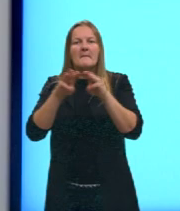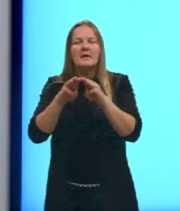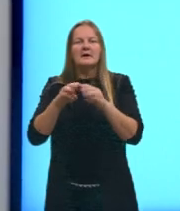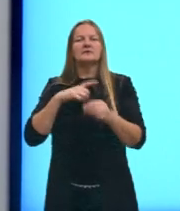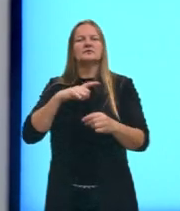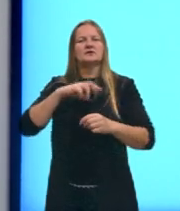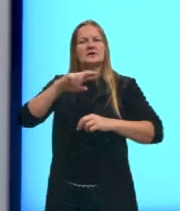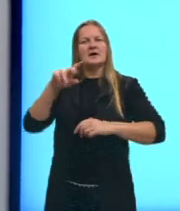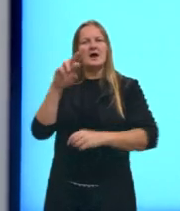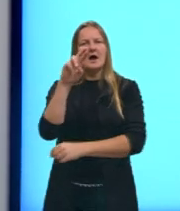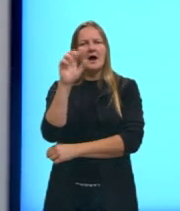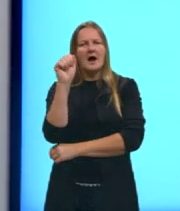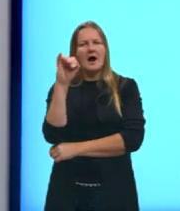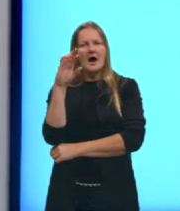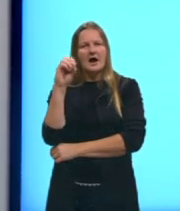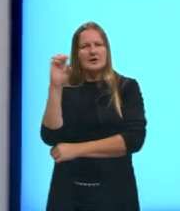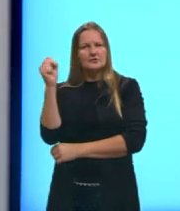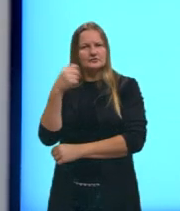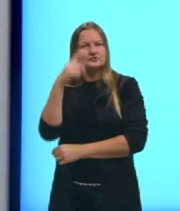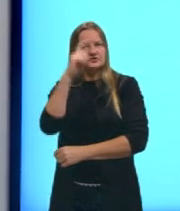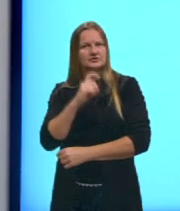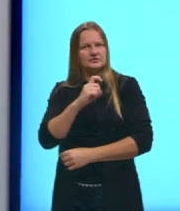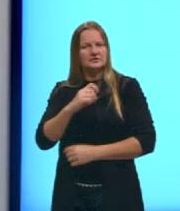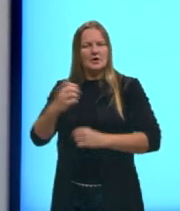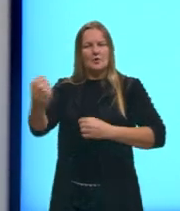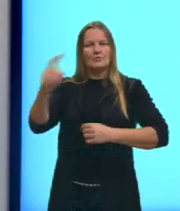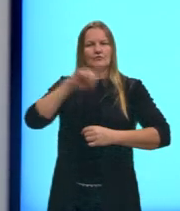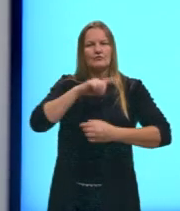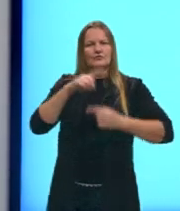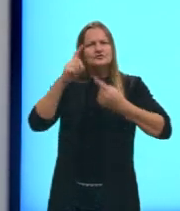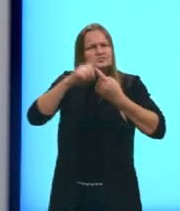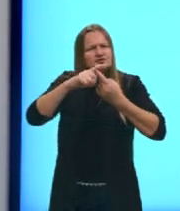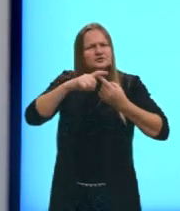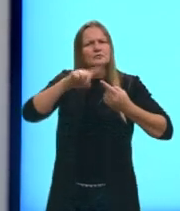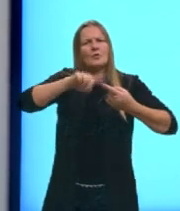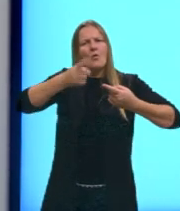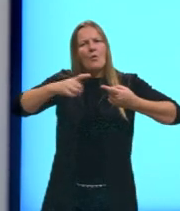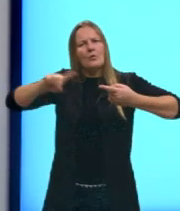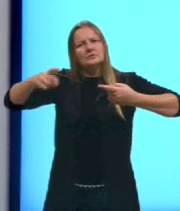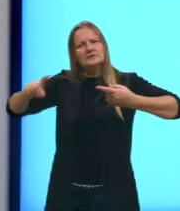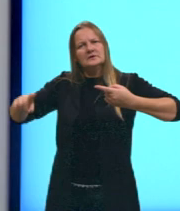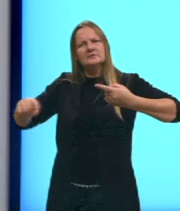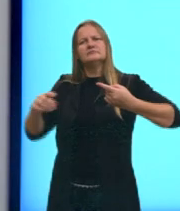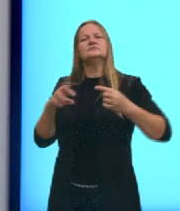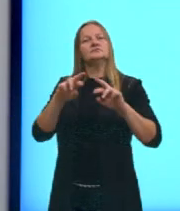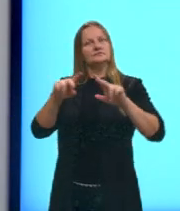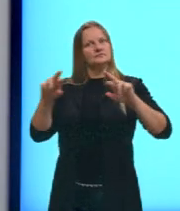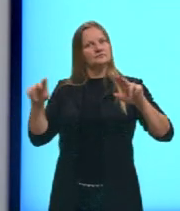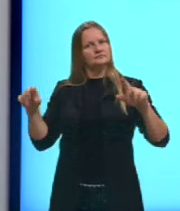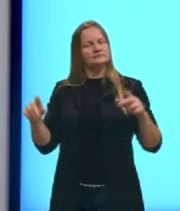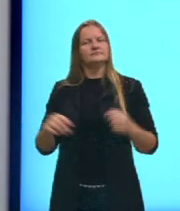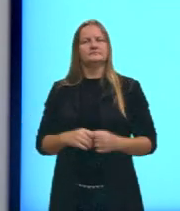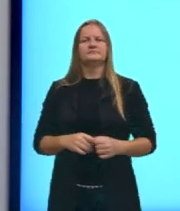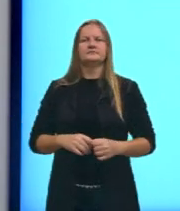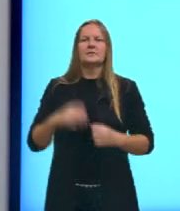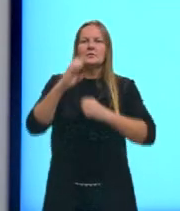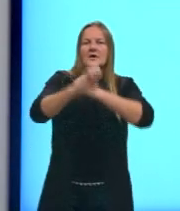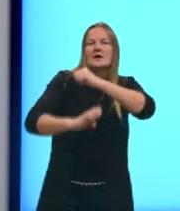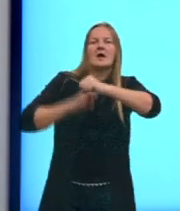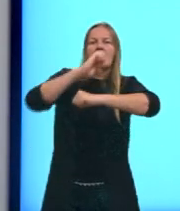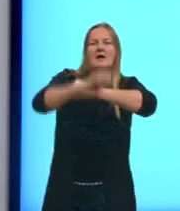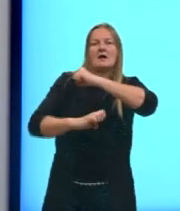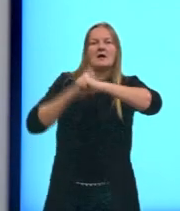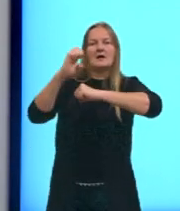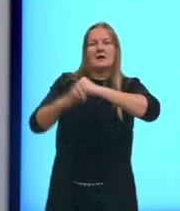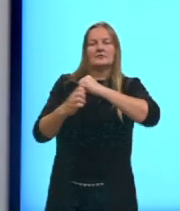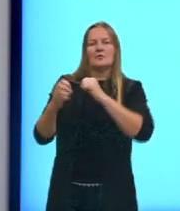raios X, por exemplo, são tipos de onda. Vai diferenciar aí esse comprimento de onda, tá,